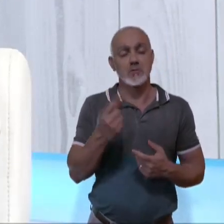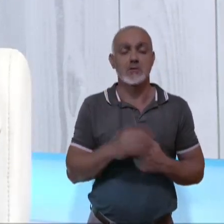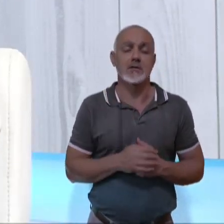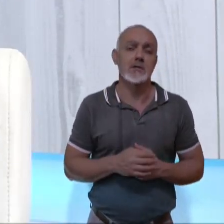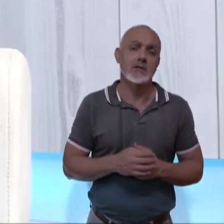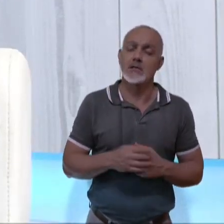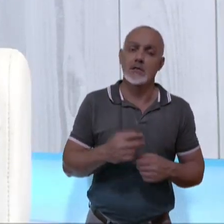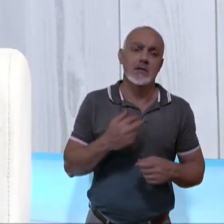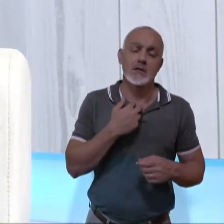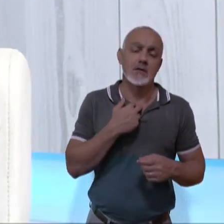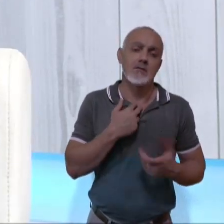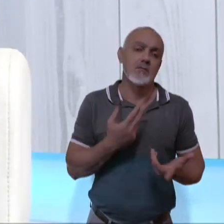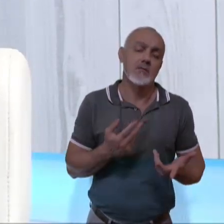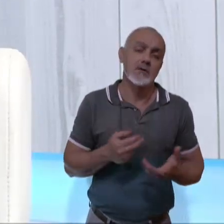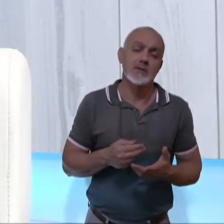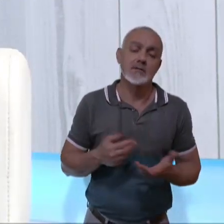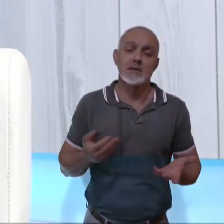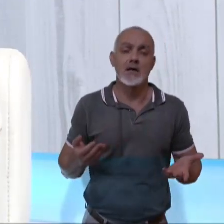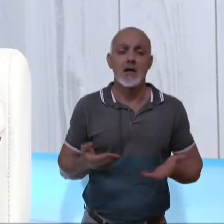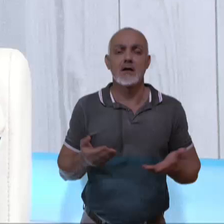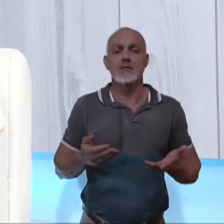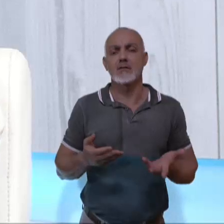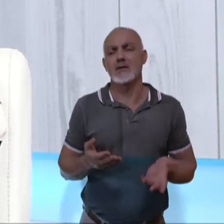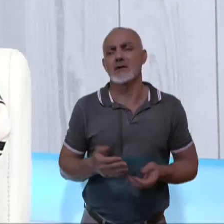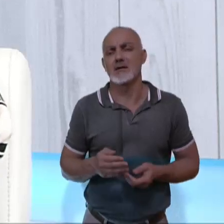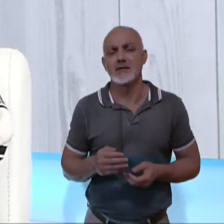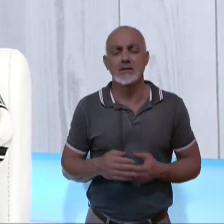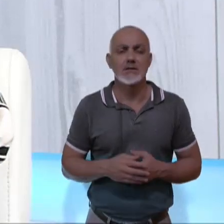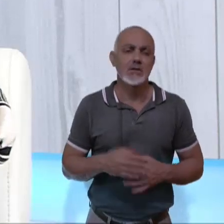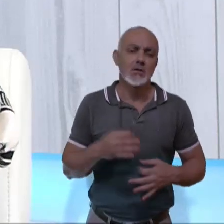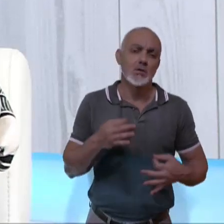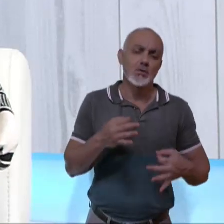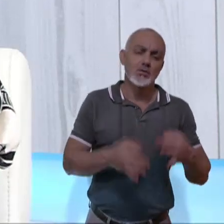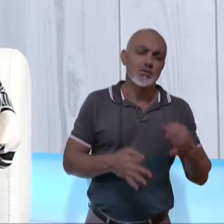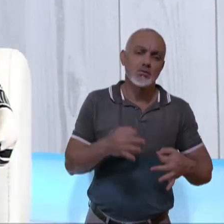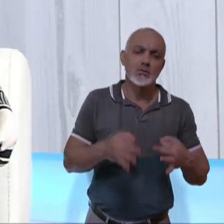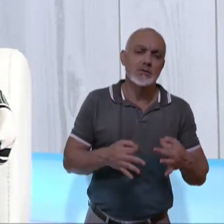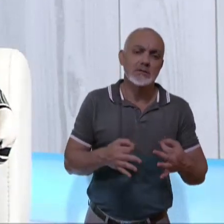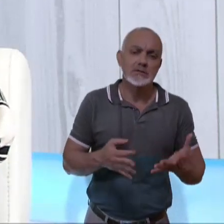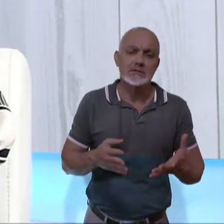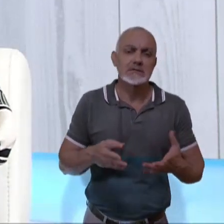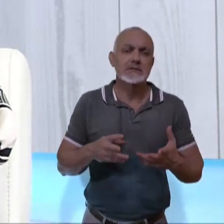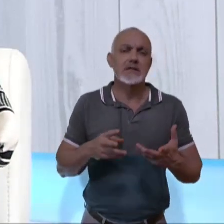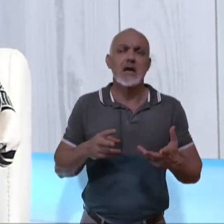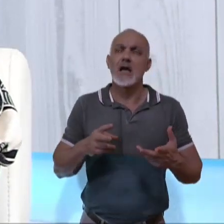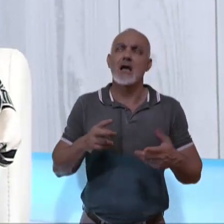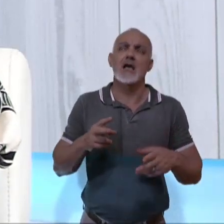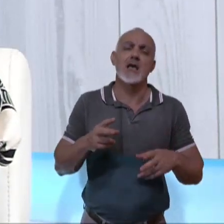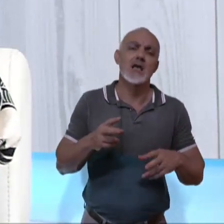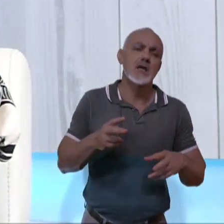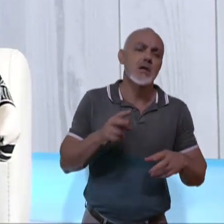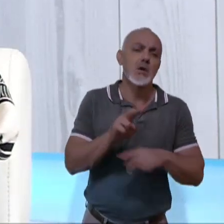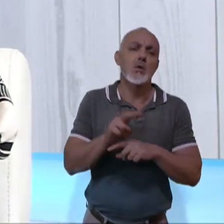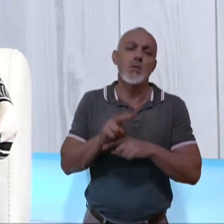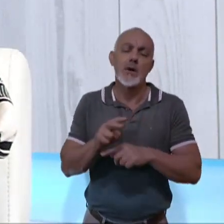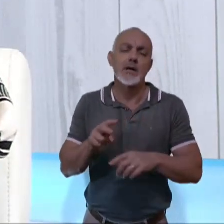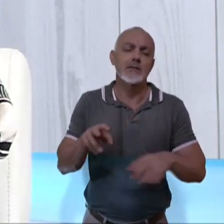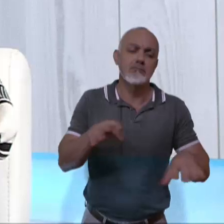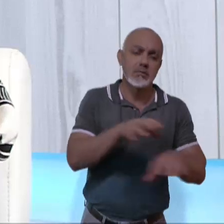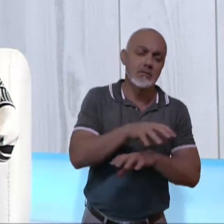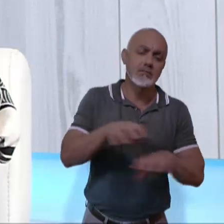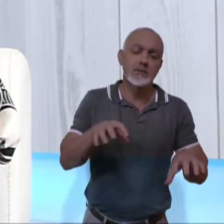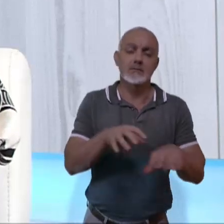como... Atualmente existe uma certa rejeição dos juízes sobre a questão da guarda alternada. Porque